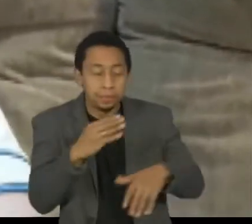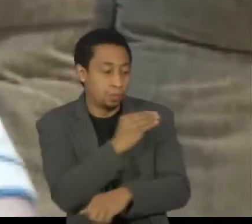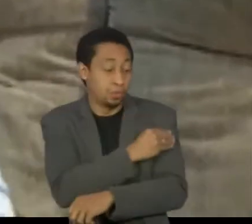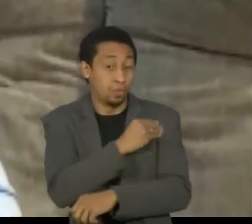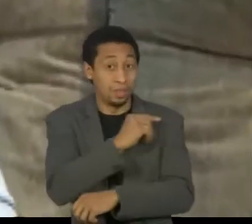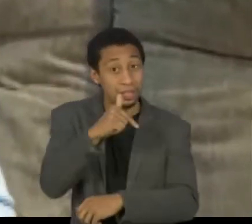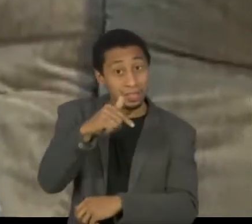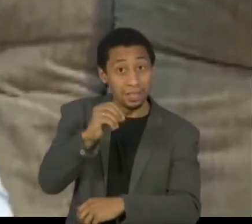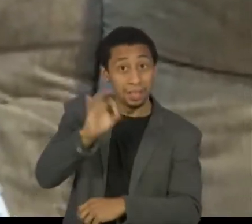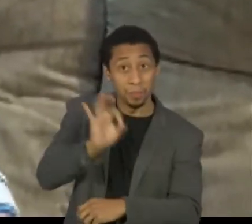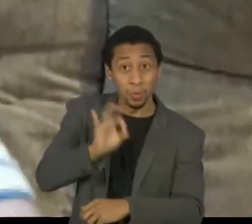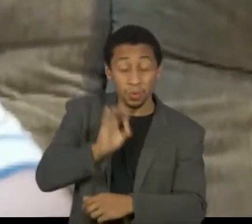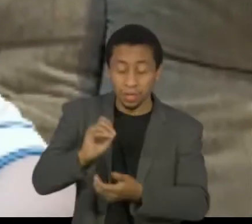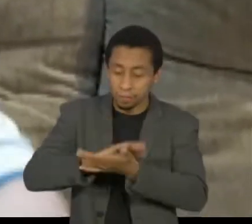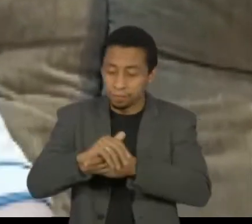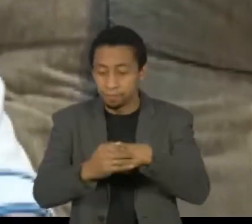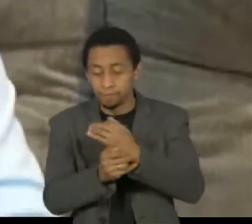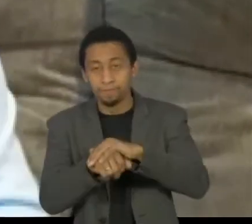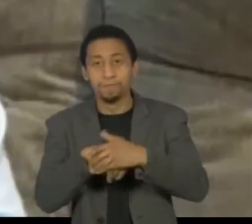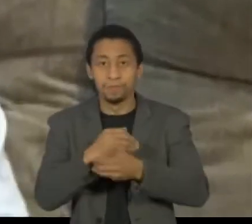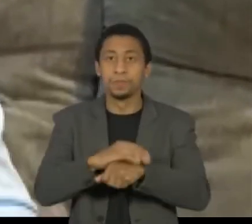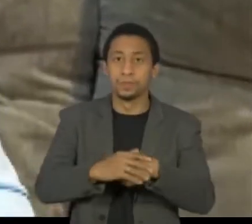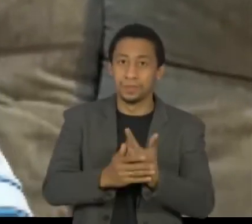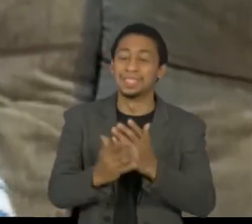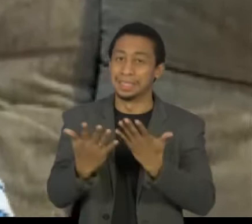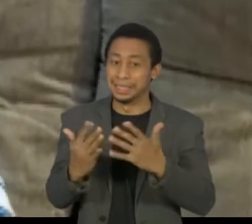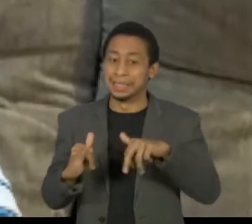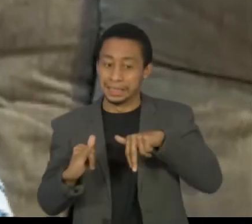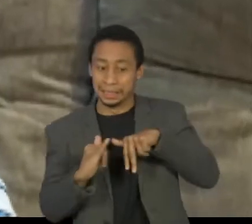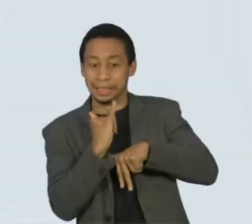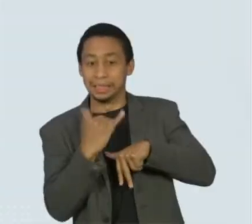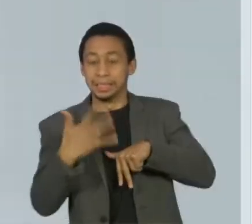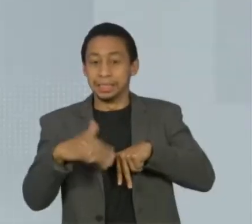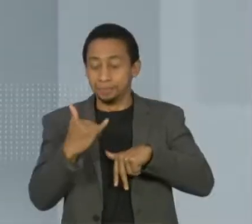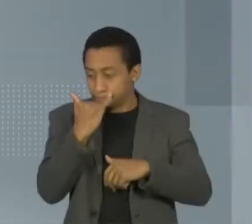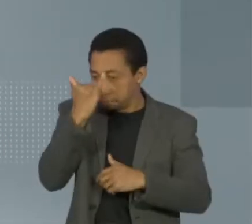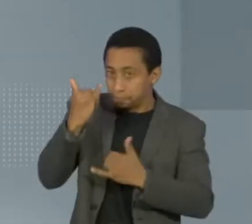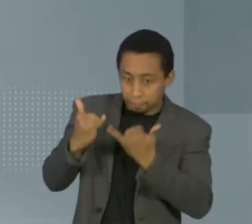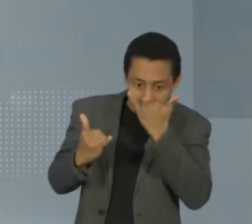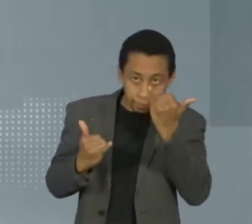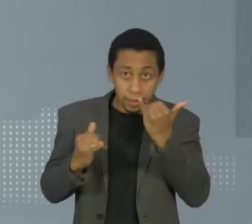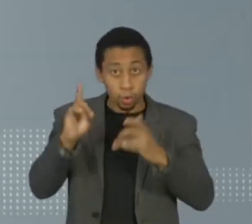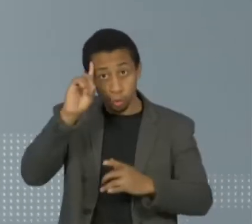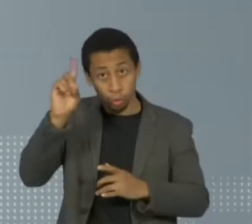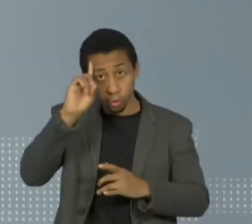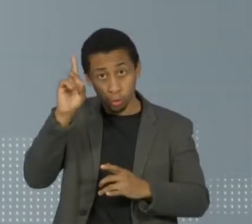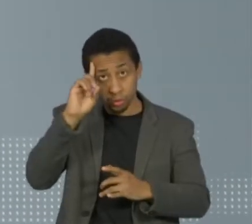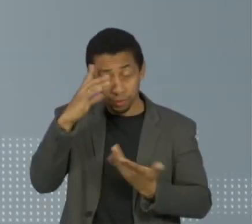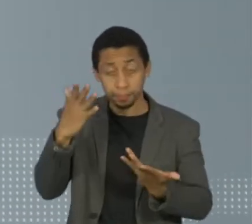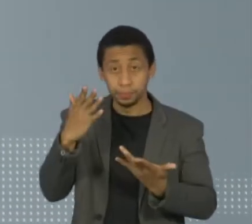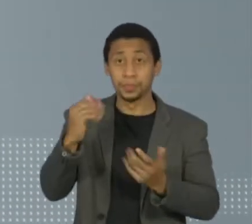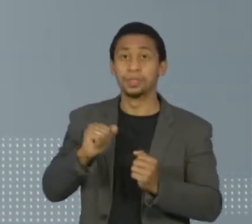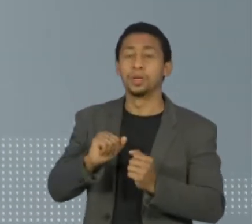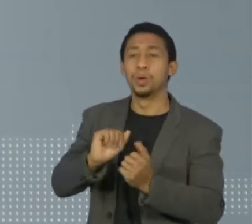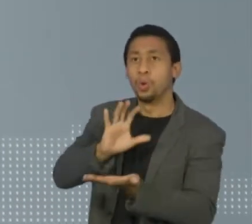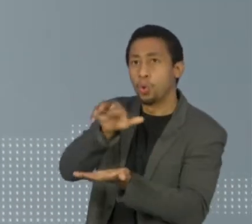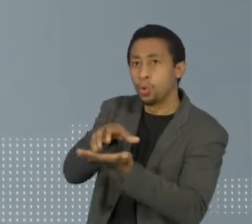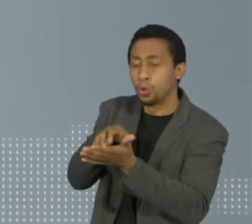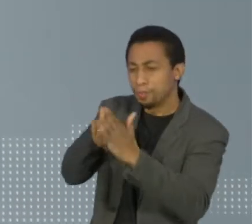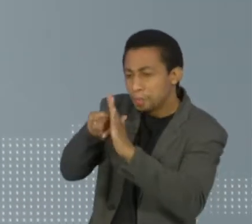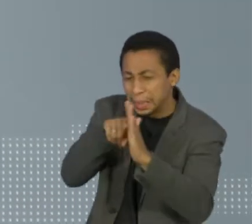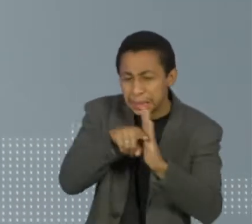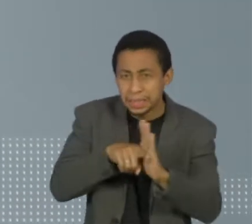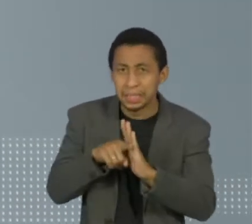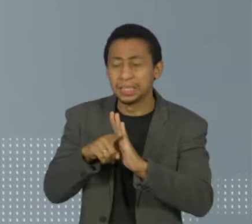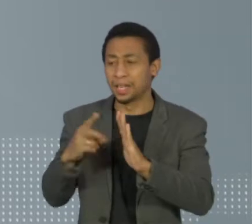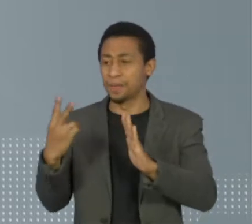70% para higienizar as mãos tem feito novas vítimas a cada dia. Segundo a Sociedade Brasileira de Queimaduras, desde 20 de